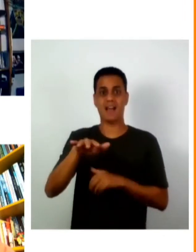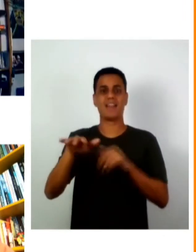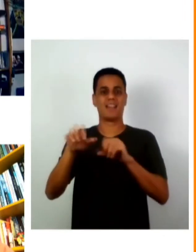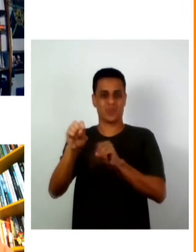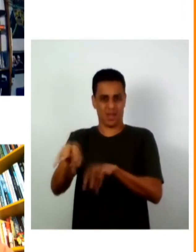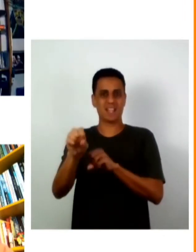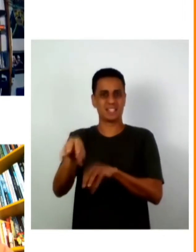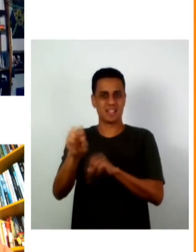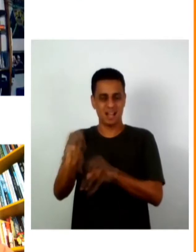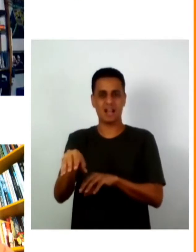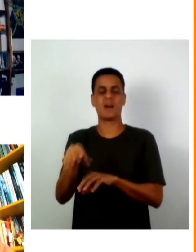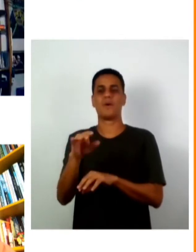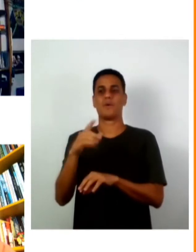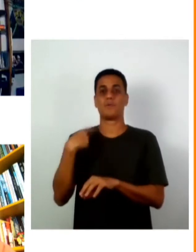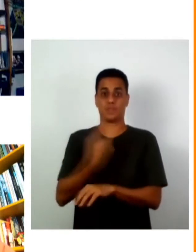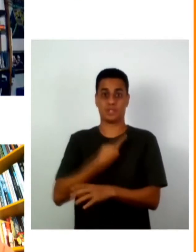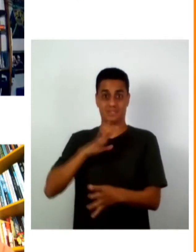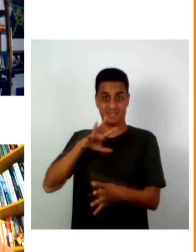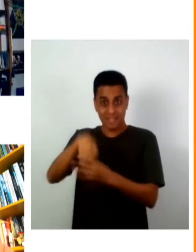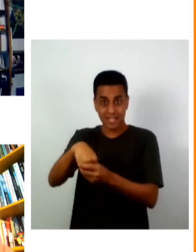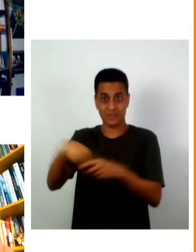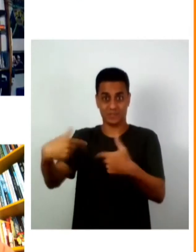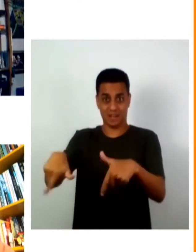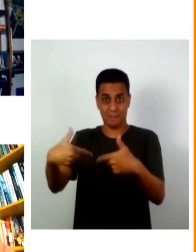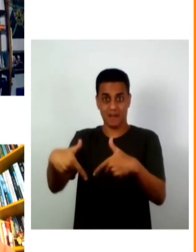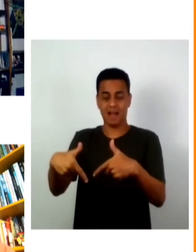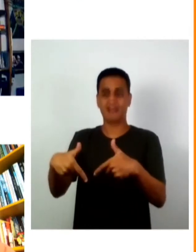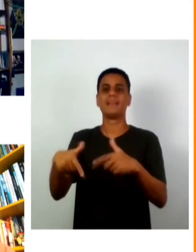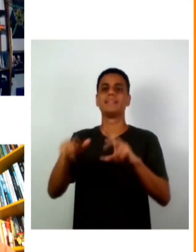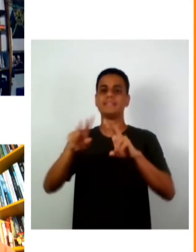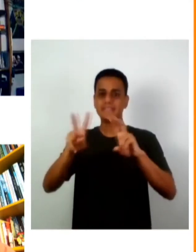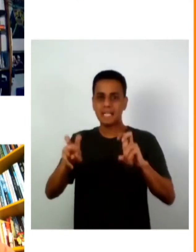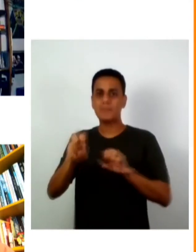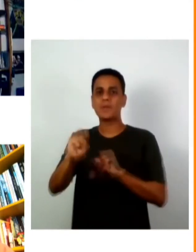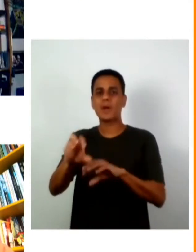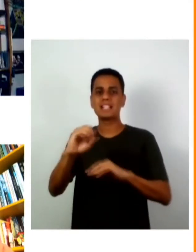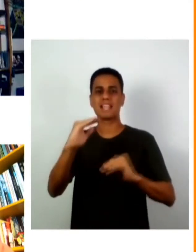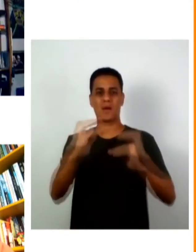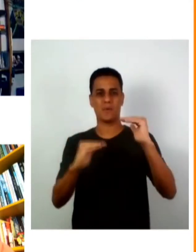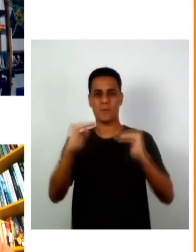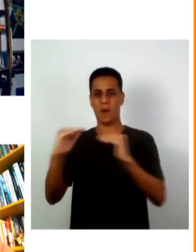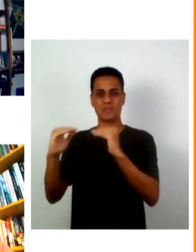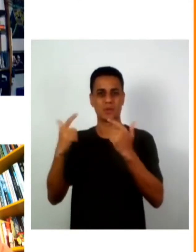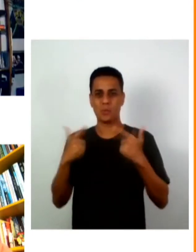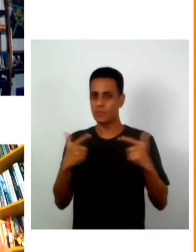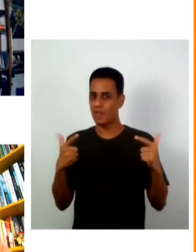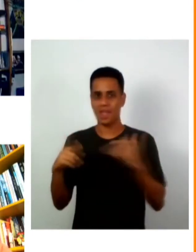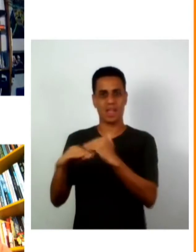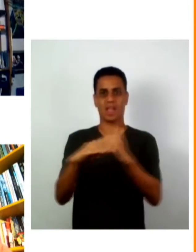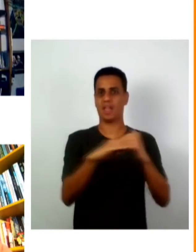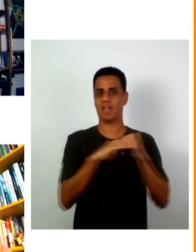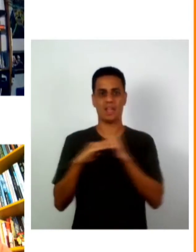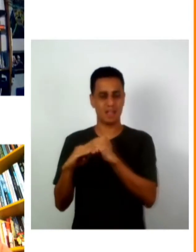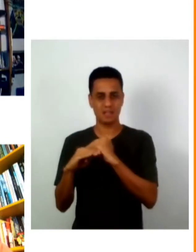em que nós trabalhamos a desigualdade educacional por falta do trabalho